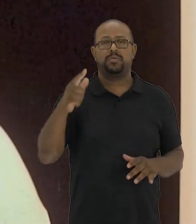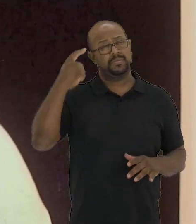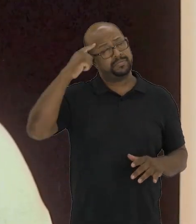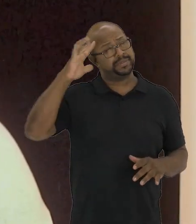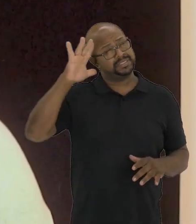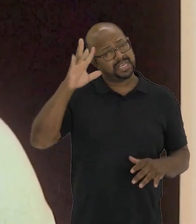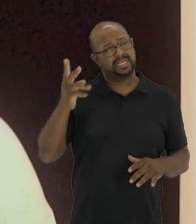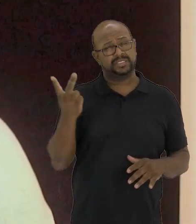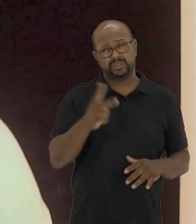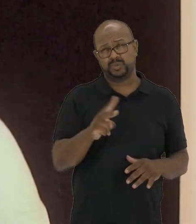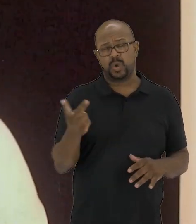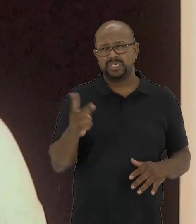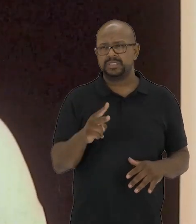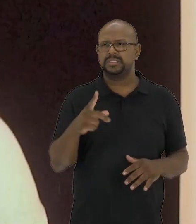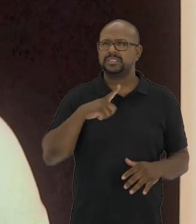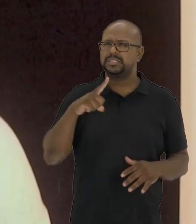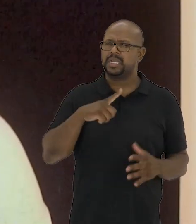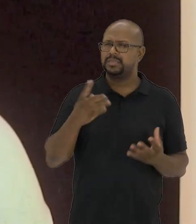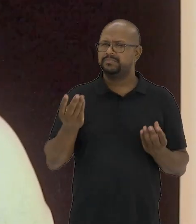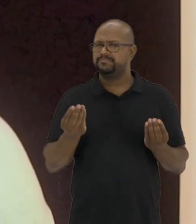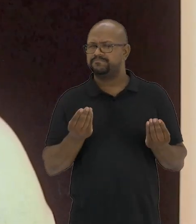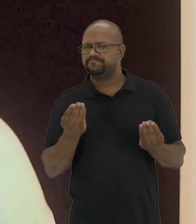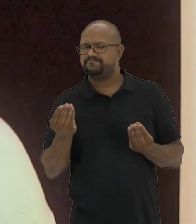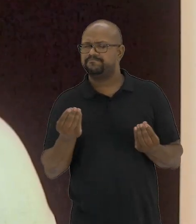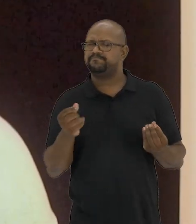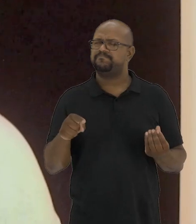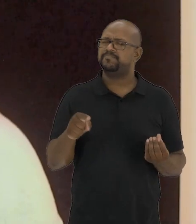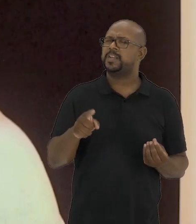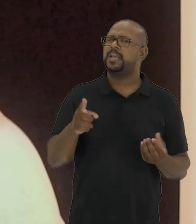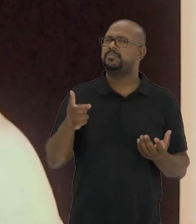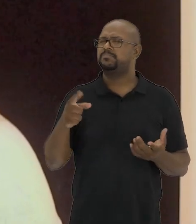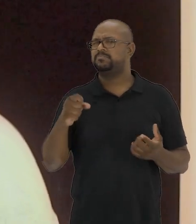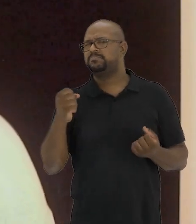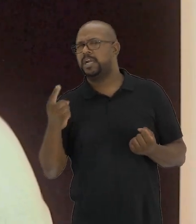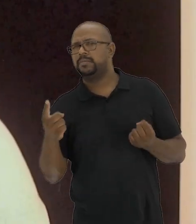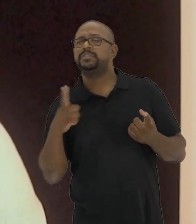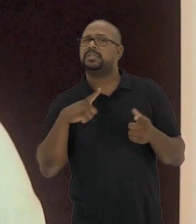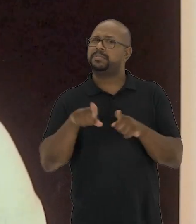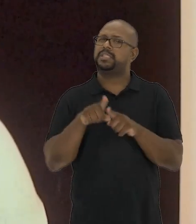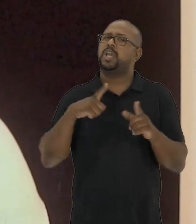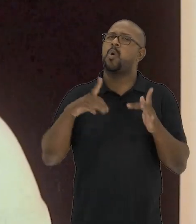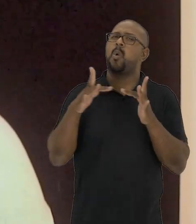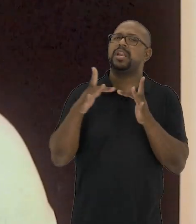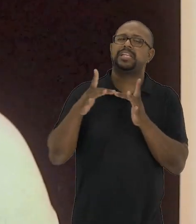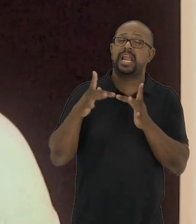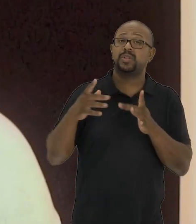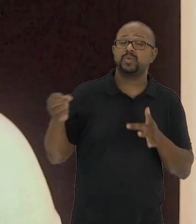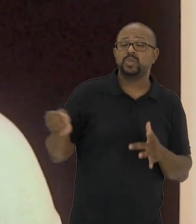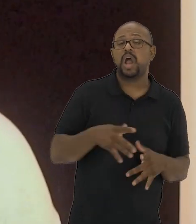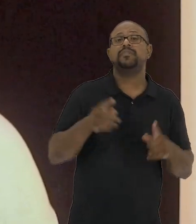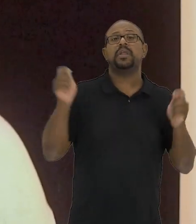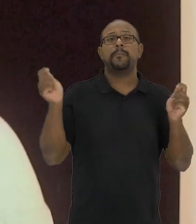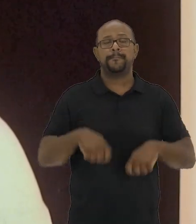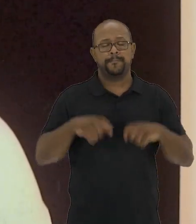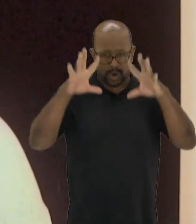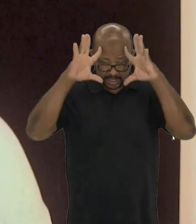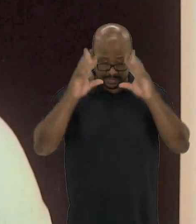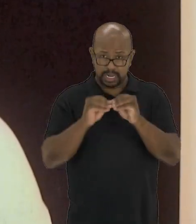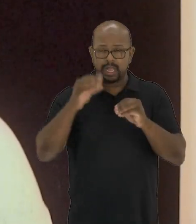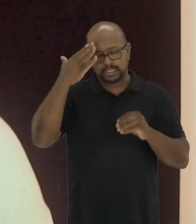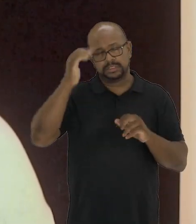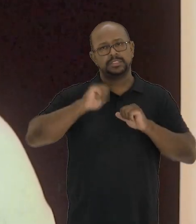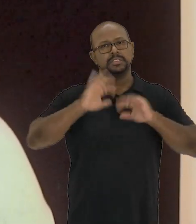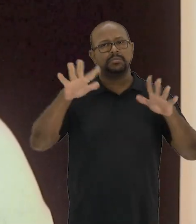conceituais. Pensar que esses dois lugares têm intercalado e têm ao mesmo tempo conectado novas